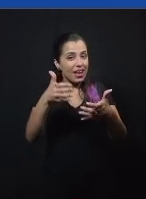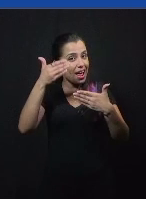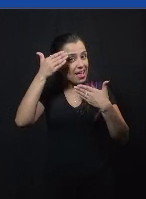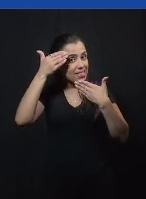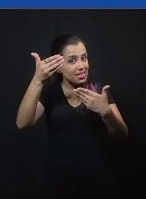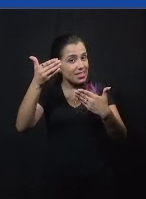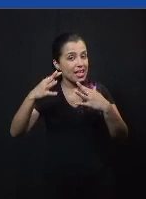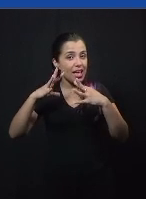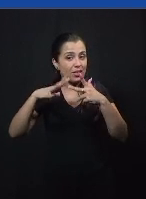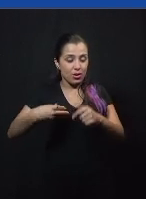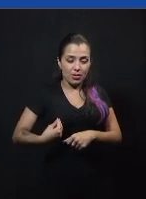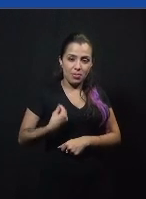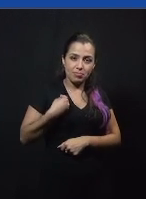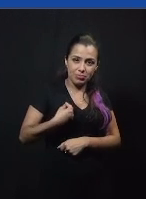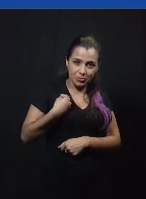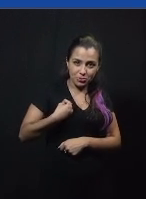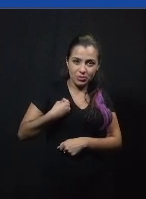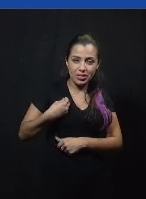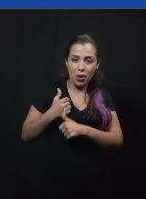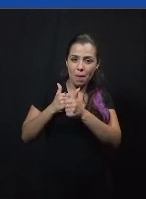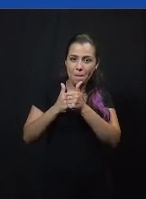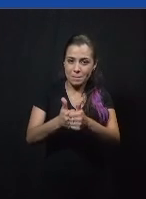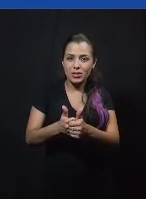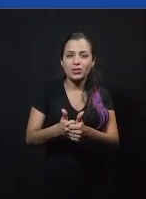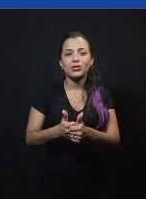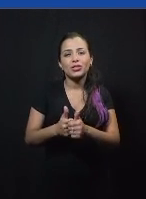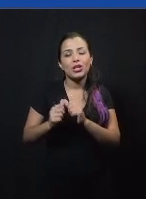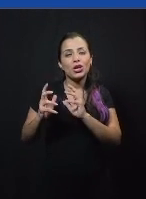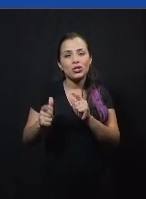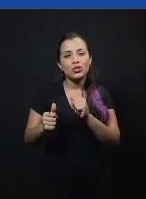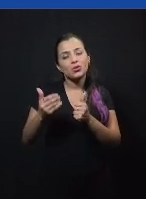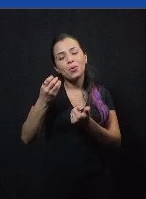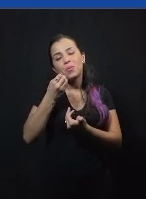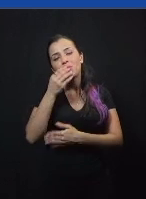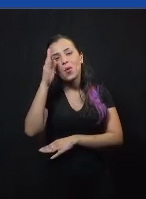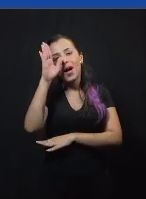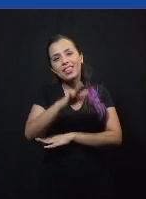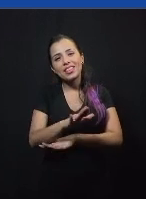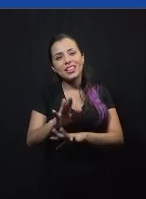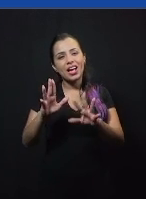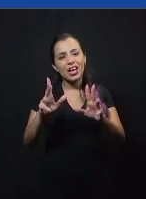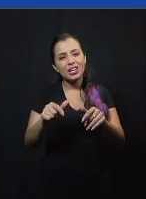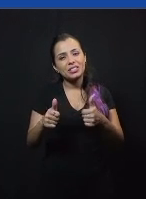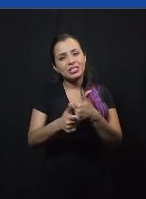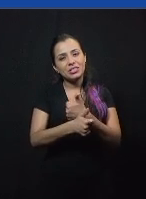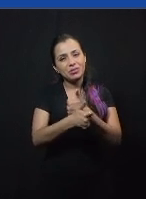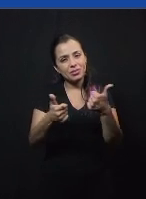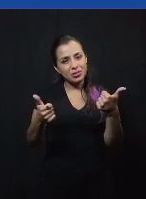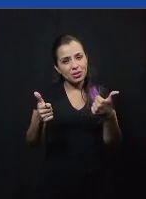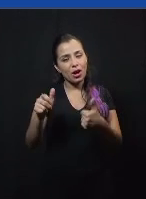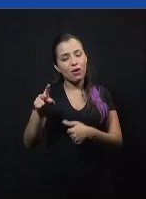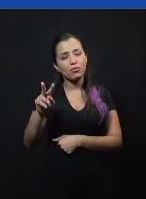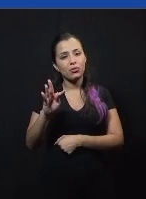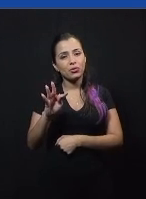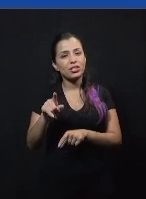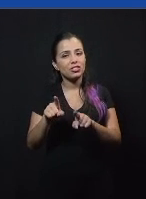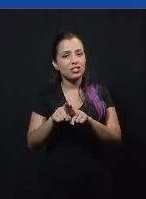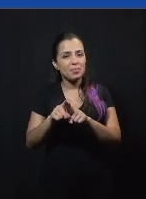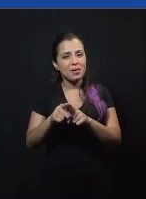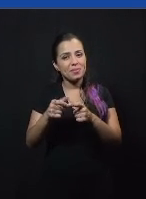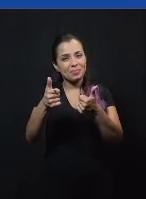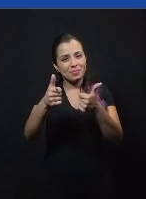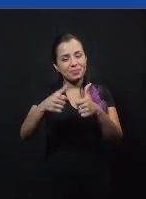acompanhou a gente até aqui obrigado gente uma boa tarde pra todo mundo agradecer o Instituto Votorantim também e é isso que